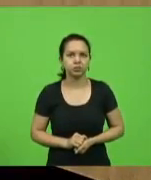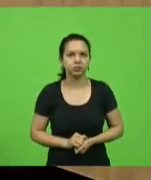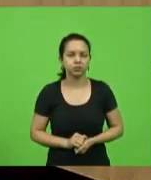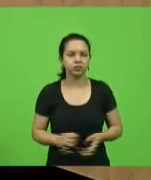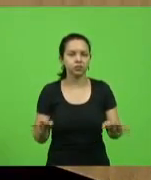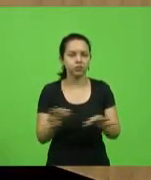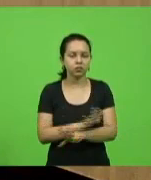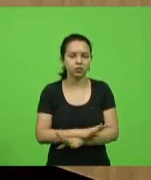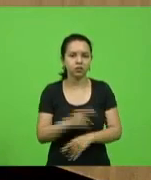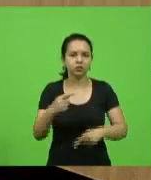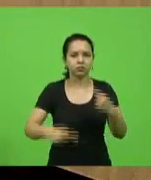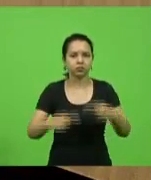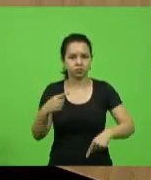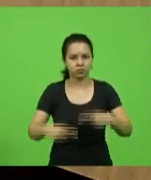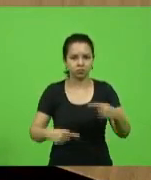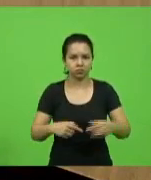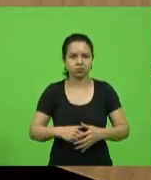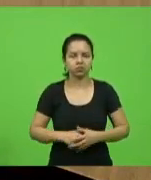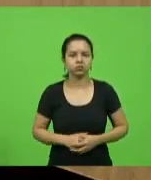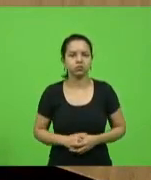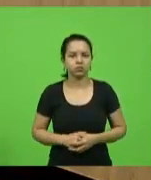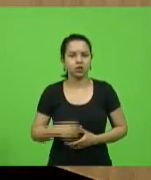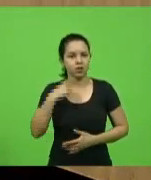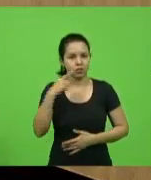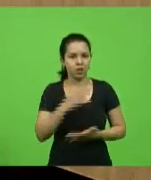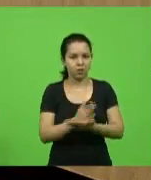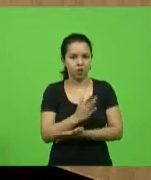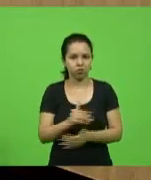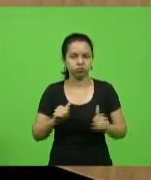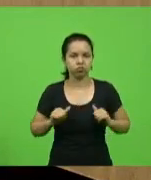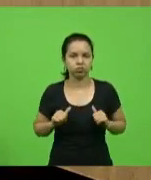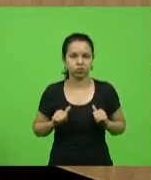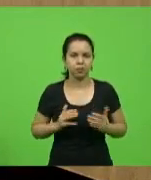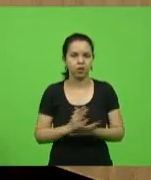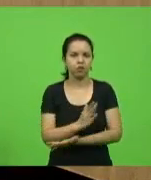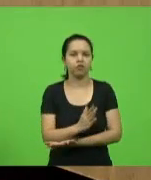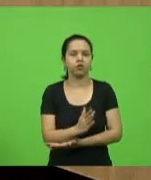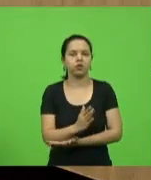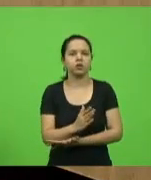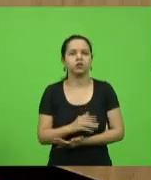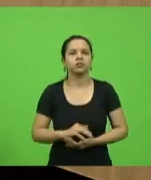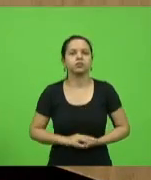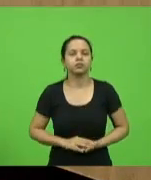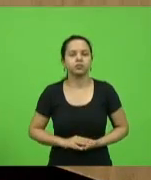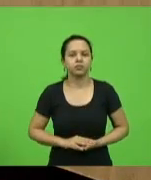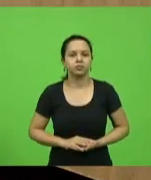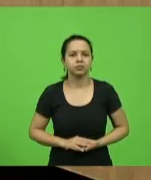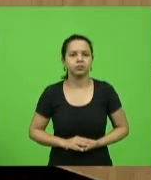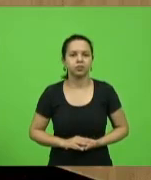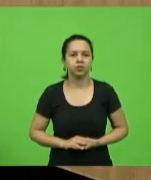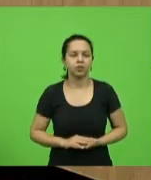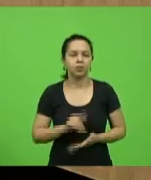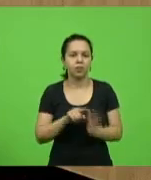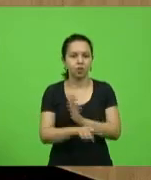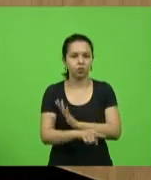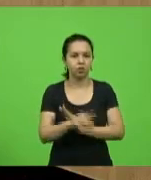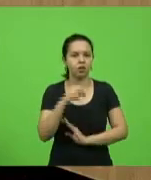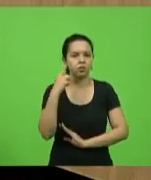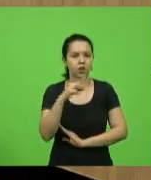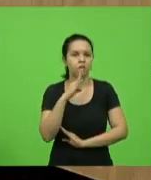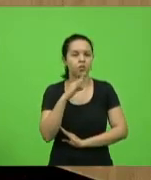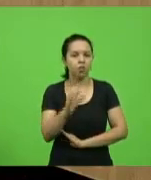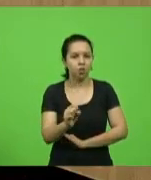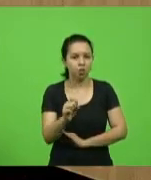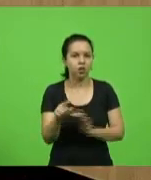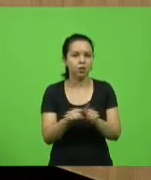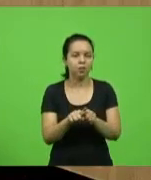Encerrada, então, a discussão. Deputados, que a própria permanece como se encontra, aprovada a moção. Consulto o deputado Bruno e o deputado Gessé,